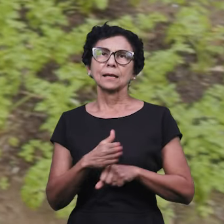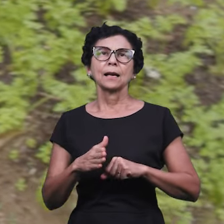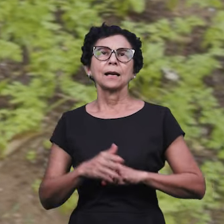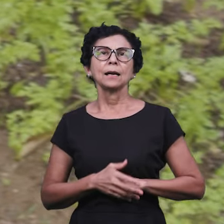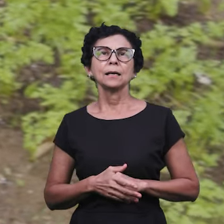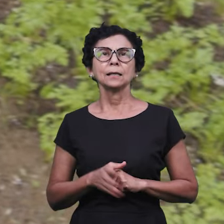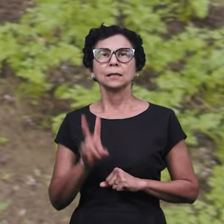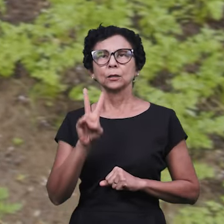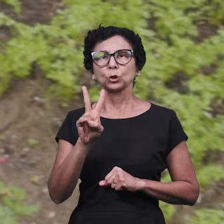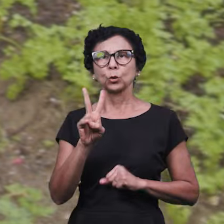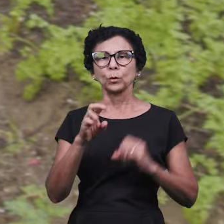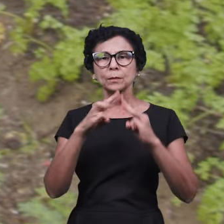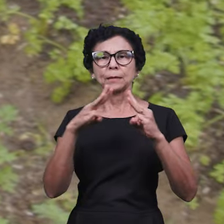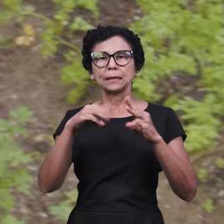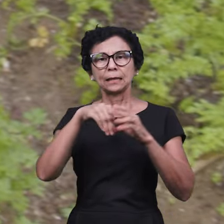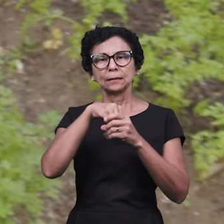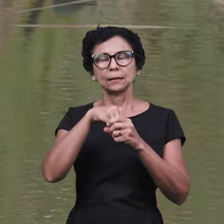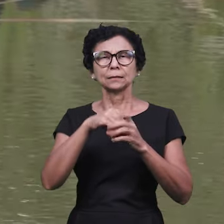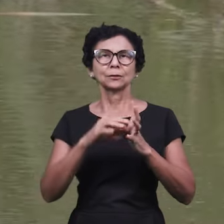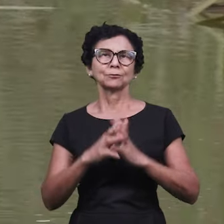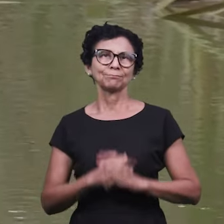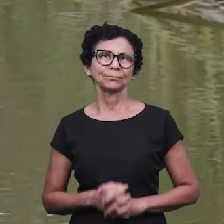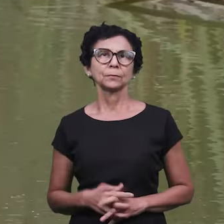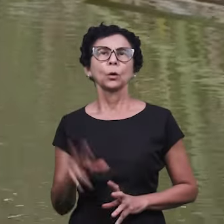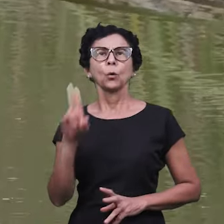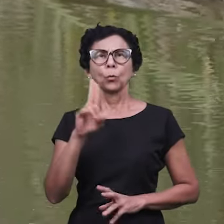Manains Camará e de Carapina.